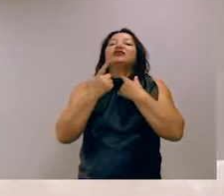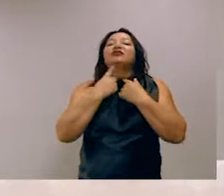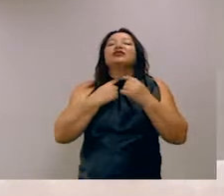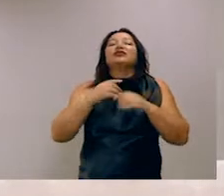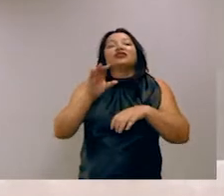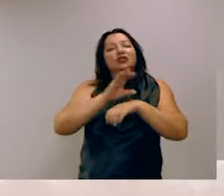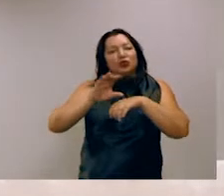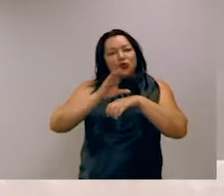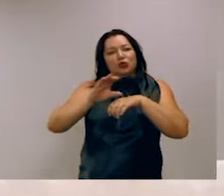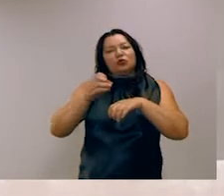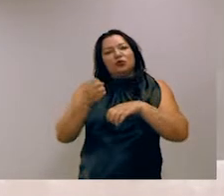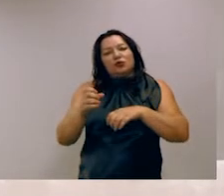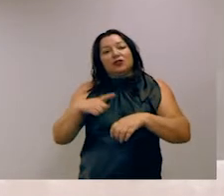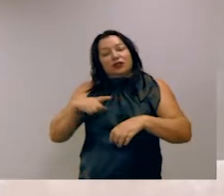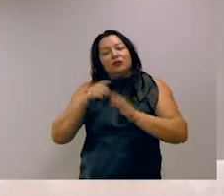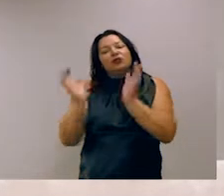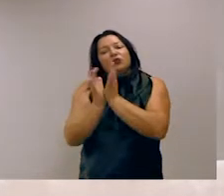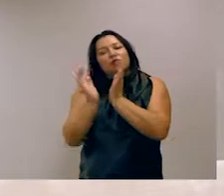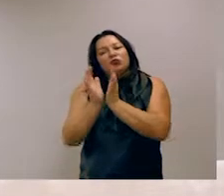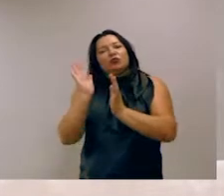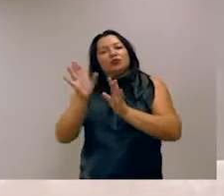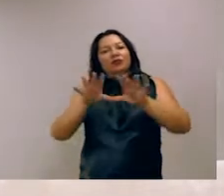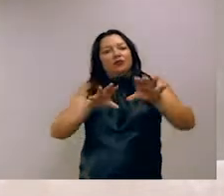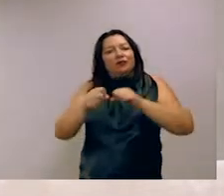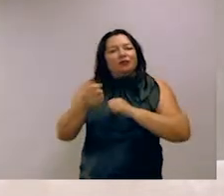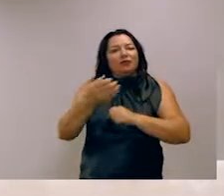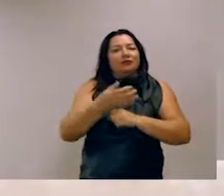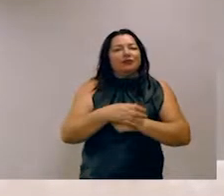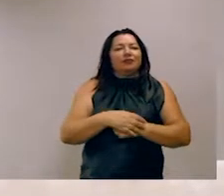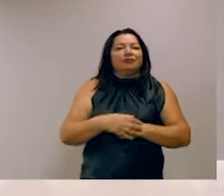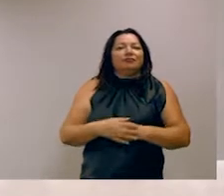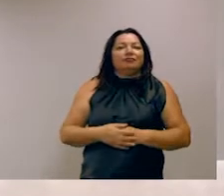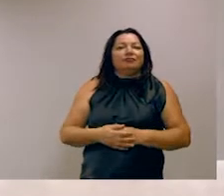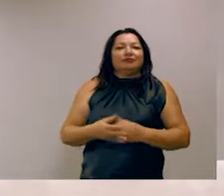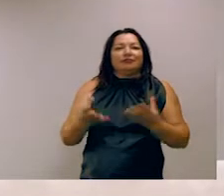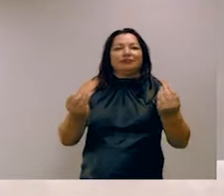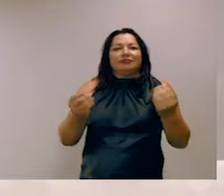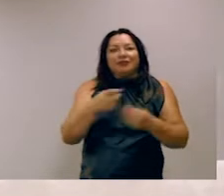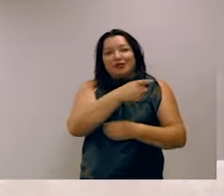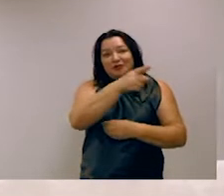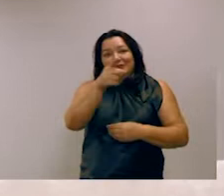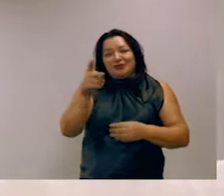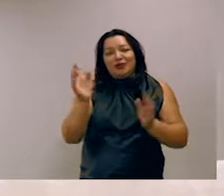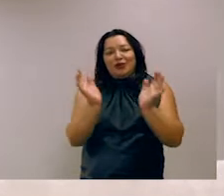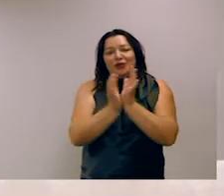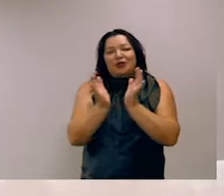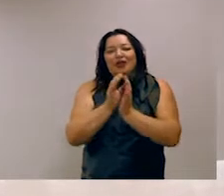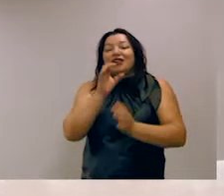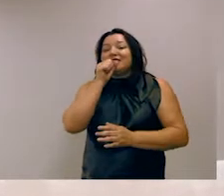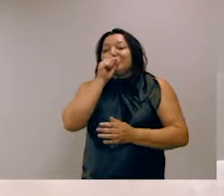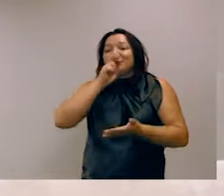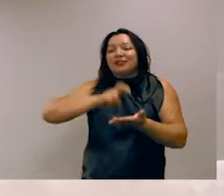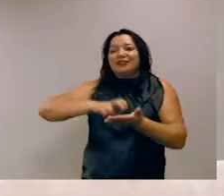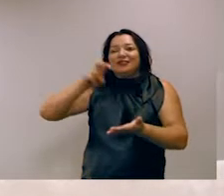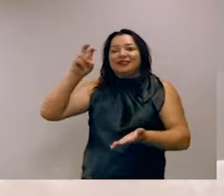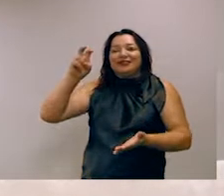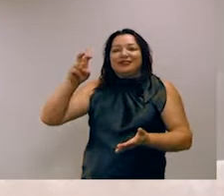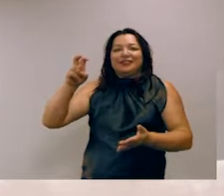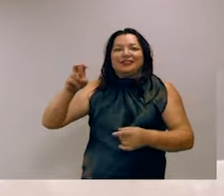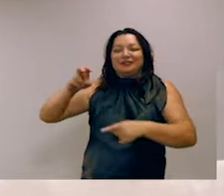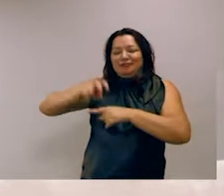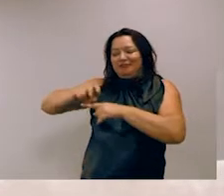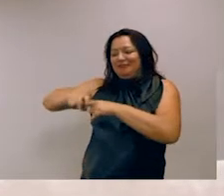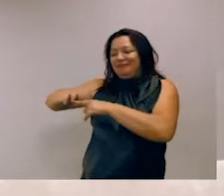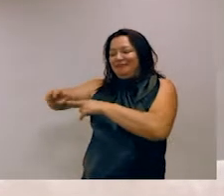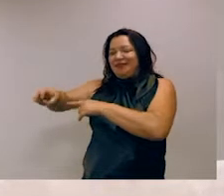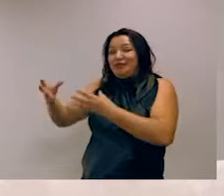diversas turmas só mostrar aqui uma foto essa foto aqui é de uma turma no sábado de manhã no prédio aqui ao lado